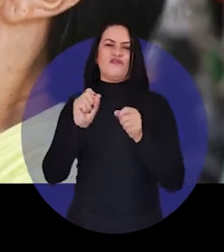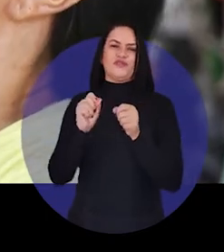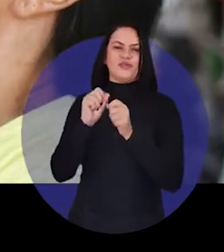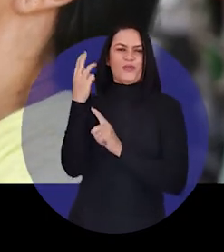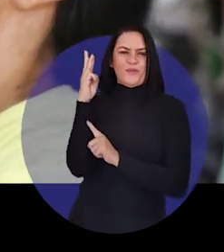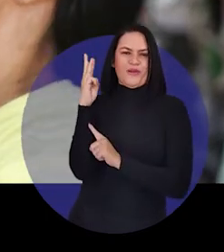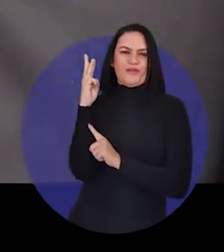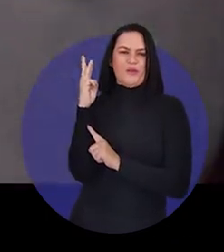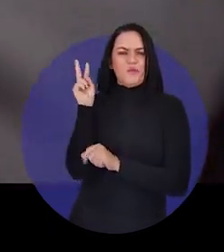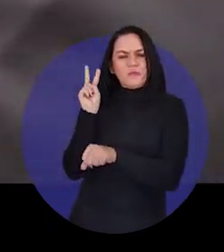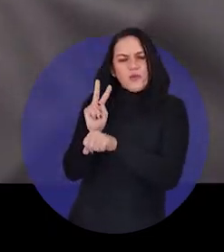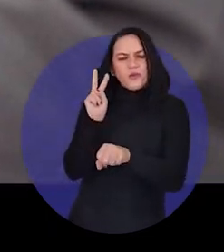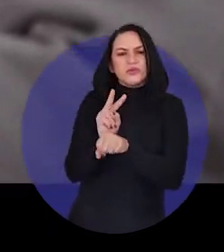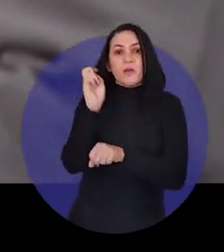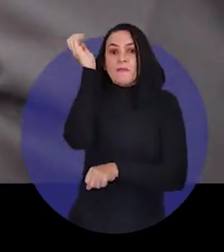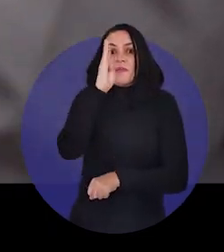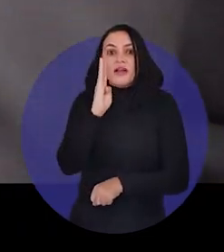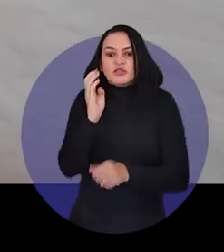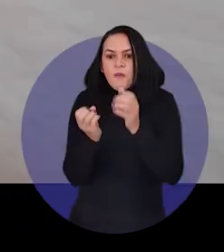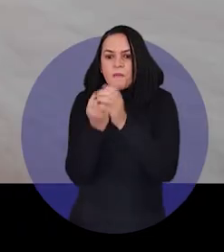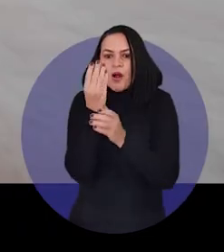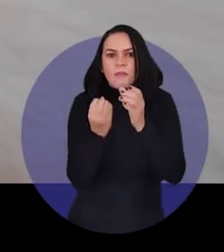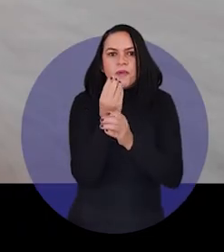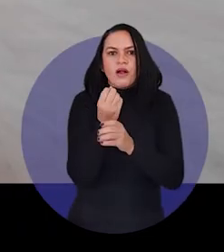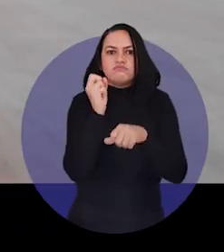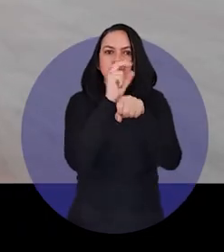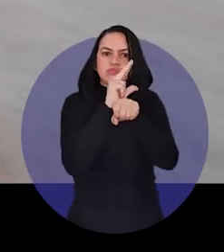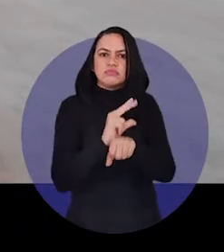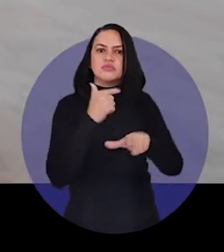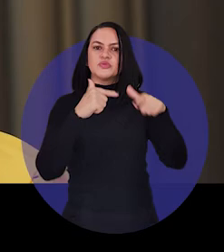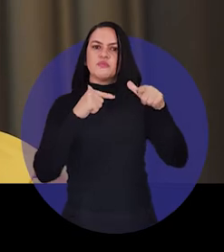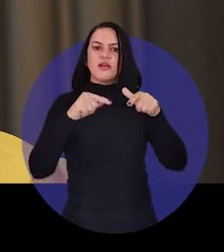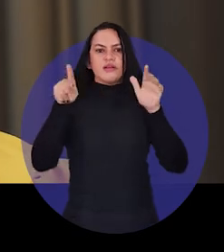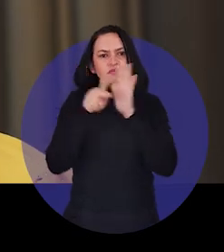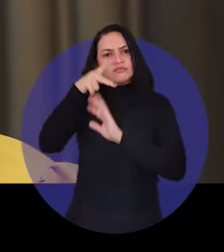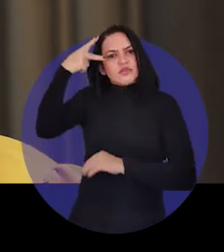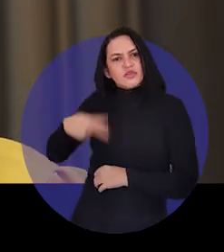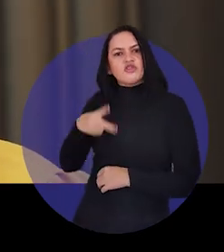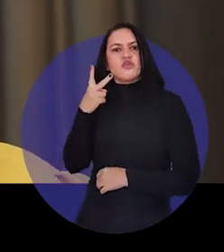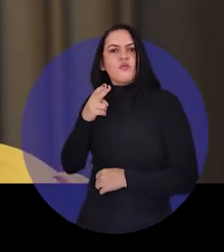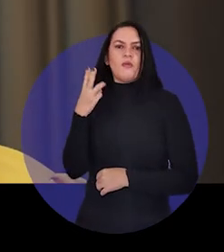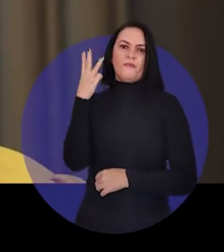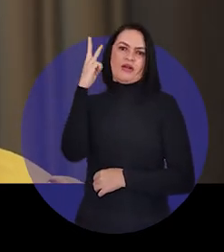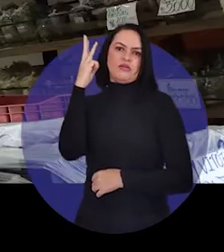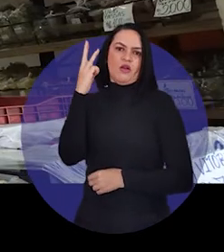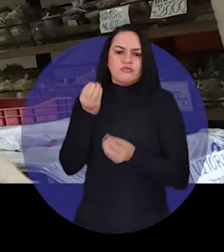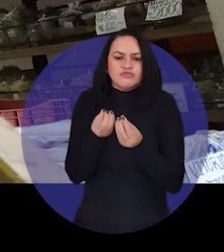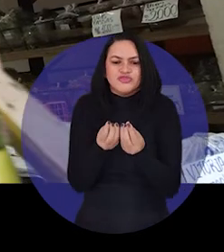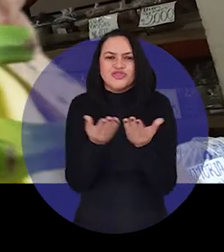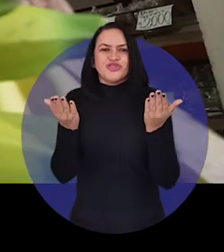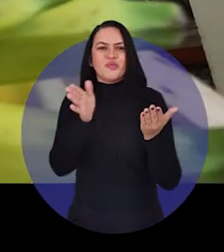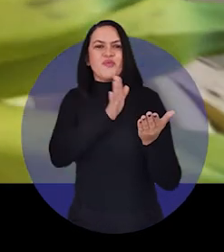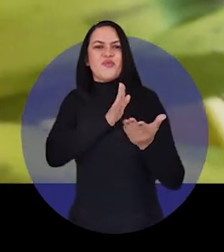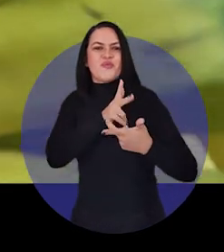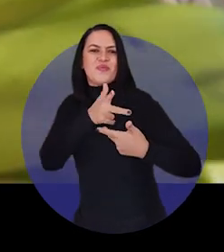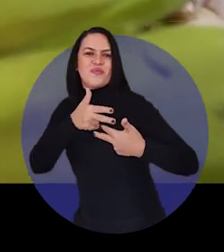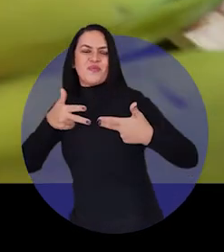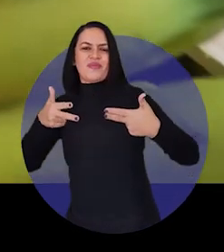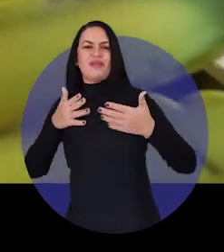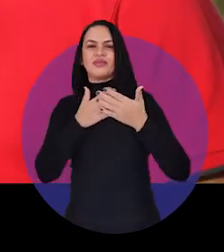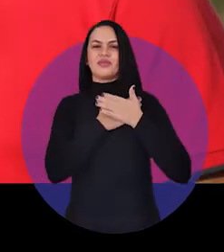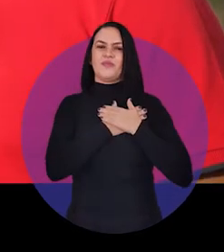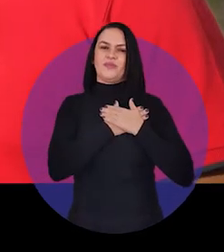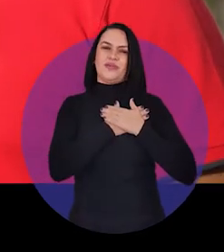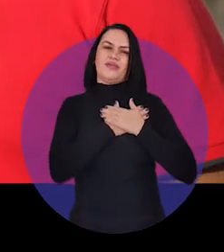fizemos no Maranhão. Um Brasil que produz e gera empregos, como nós fizemos no Maranhão. Um Brasil que distribui riquezas